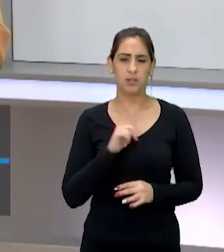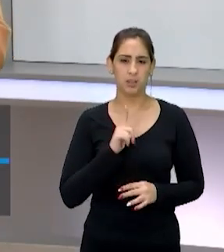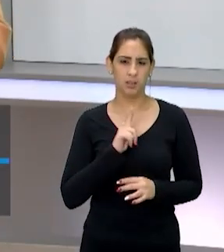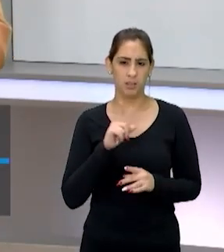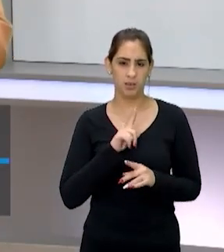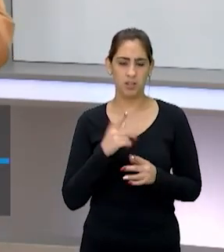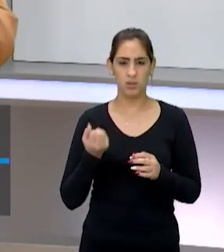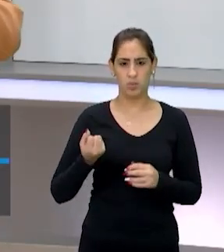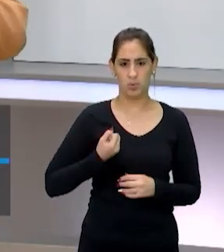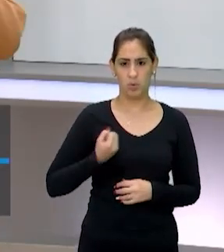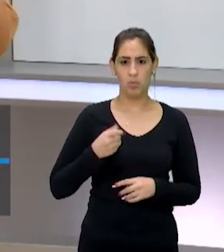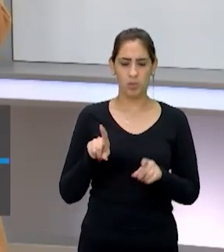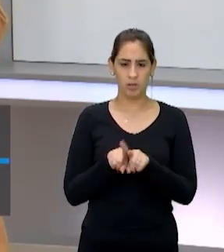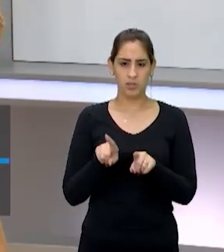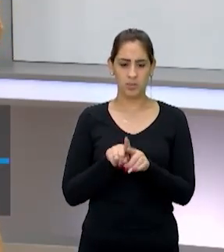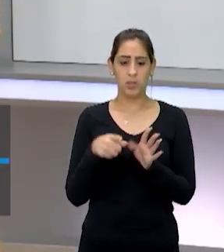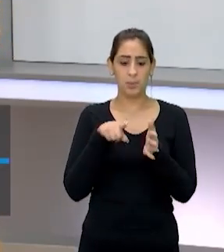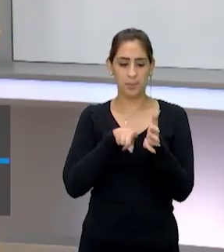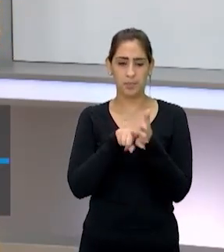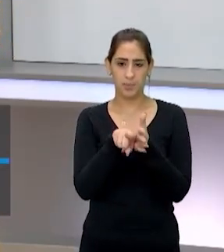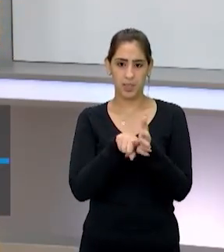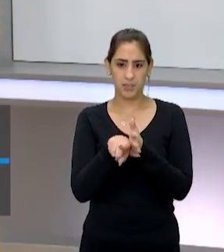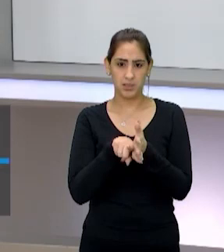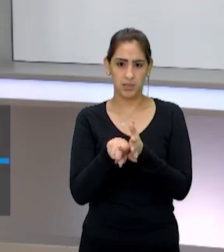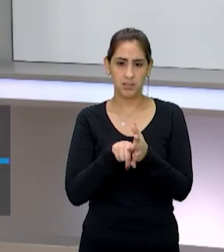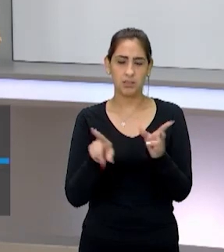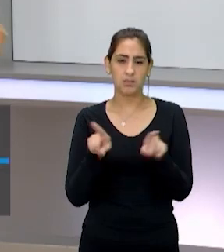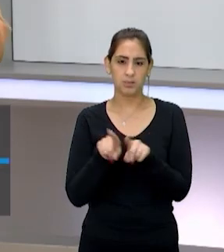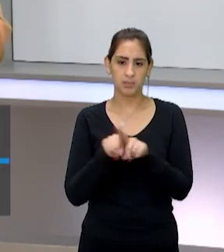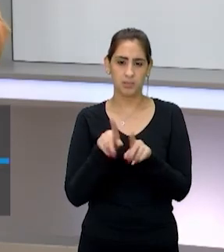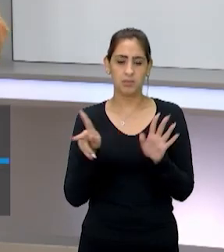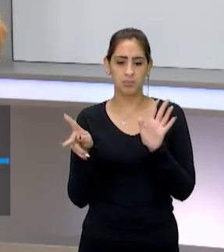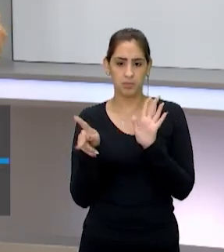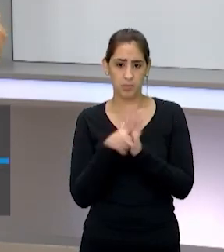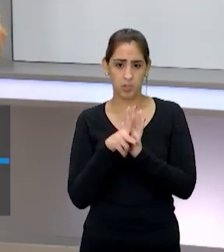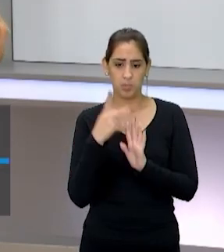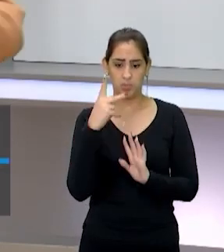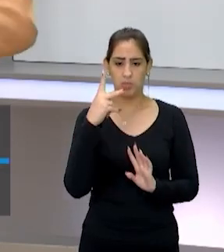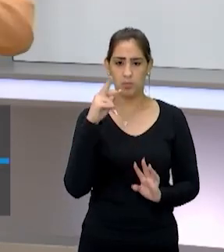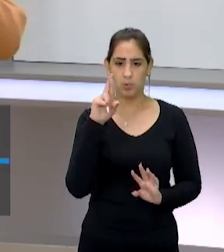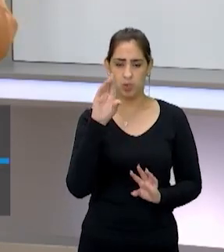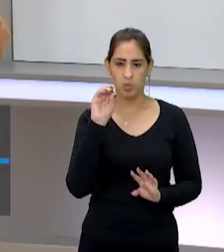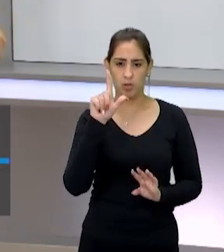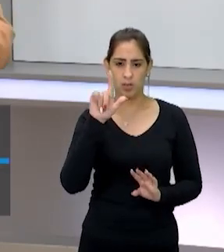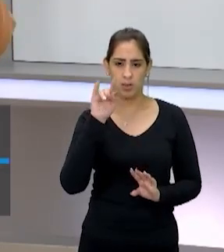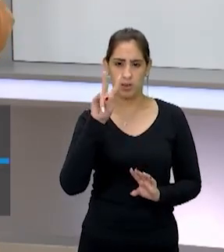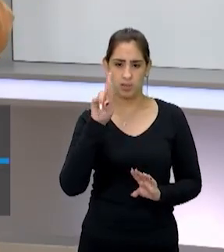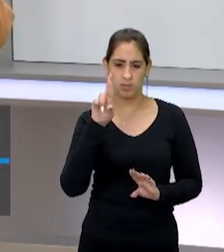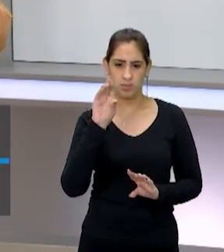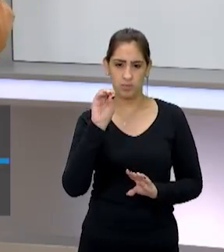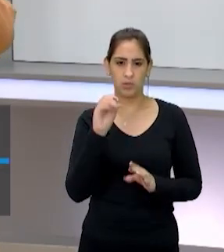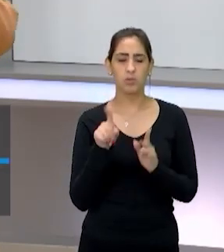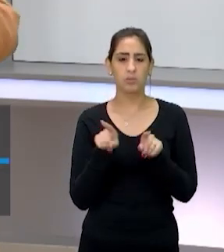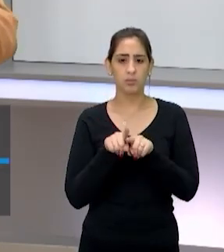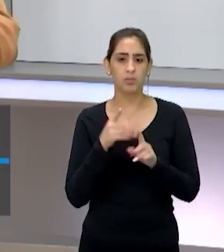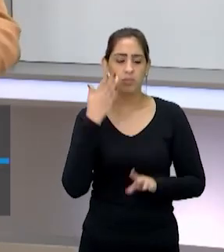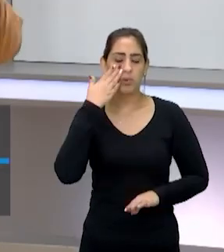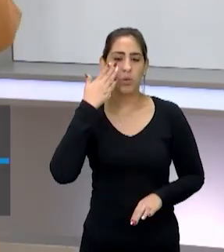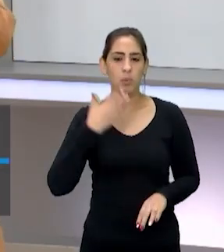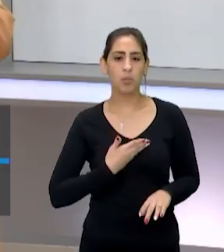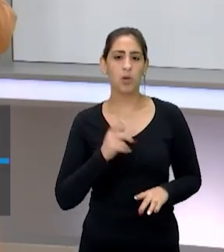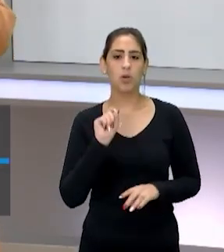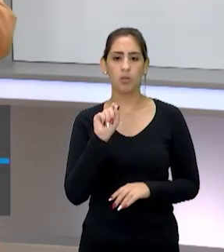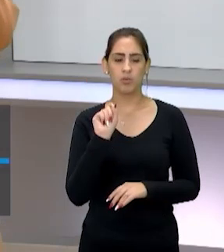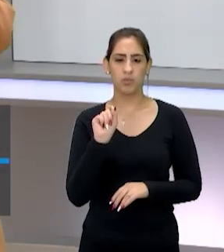os números ali a pesquisa do instituto para o livro é uma argumentação está comprovando, olha aqui, o livro está em